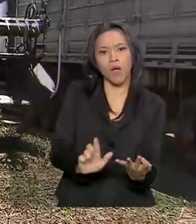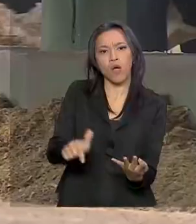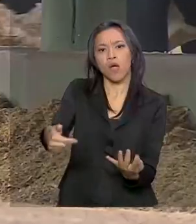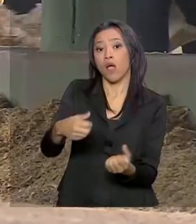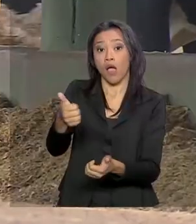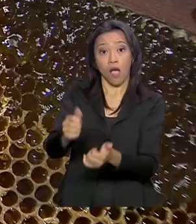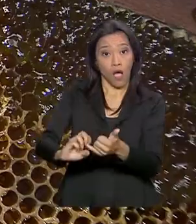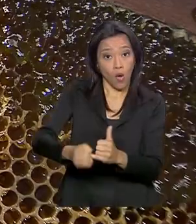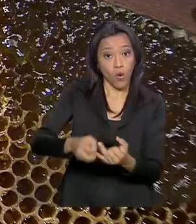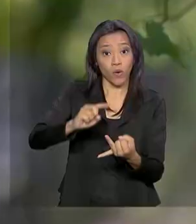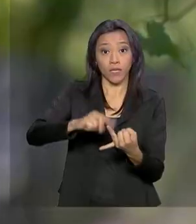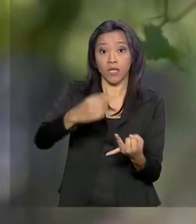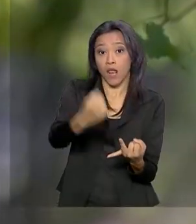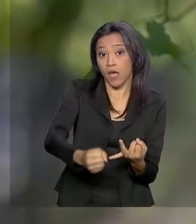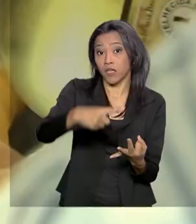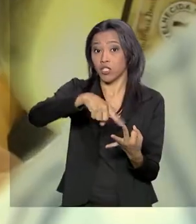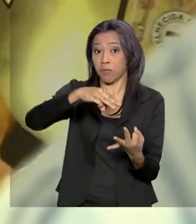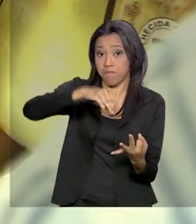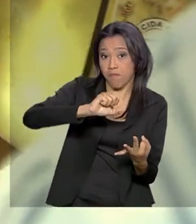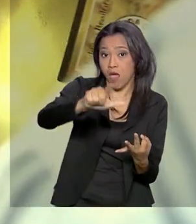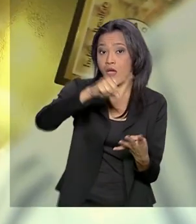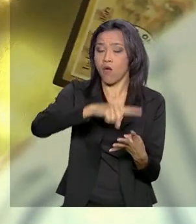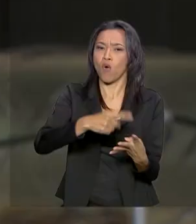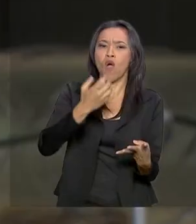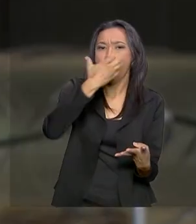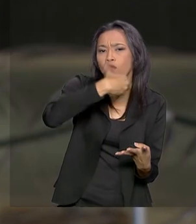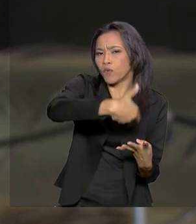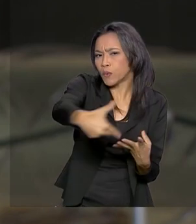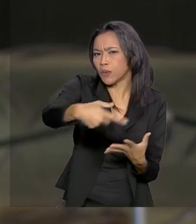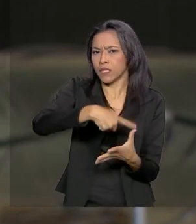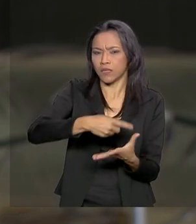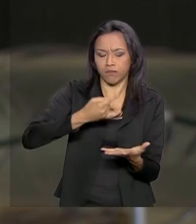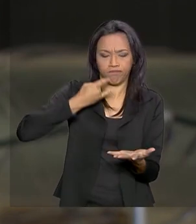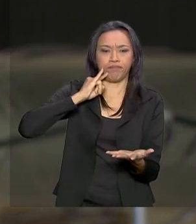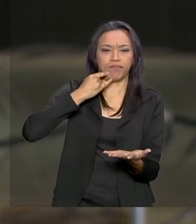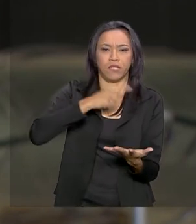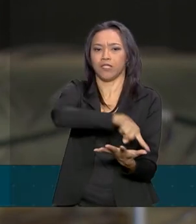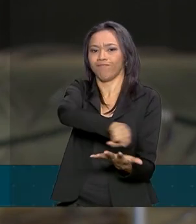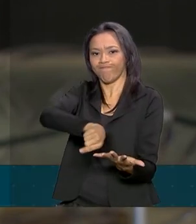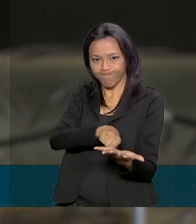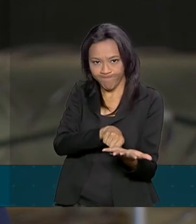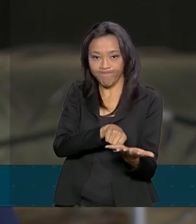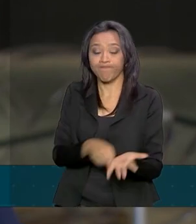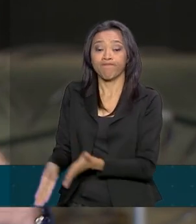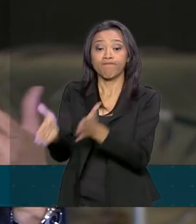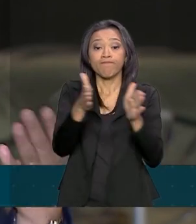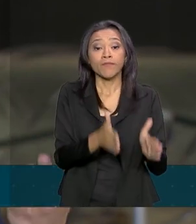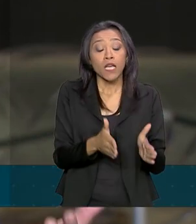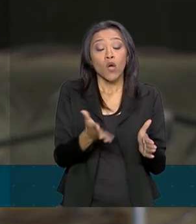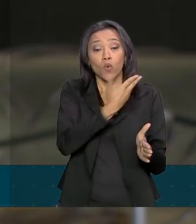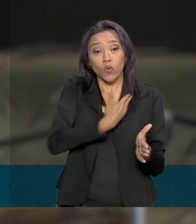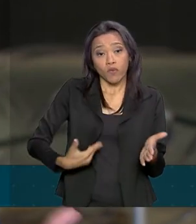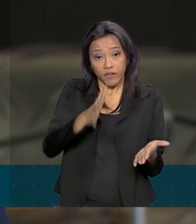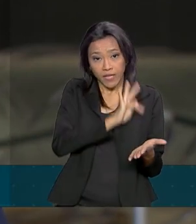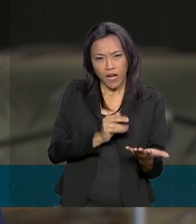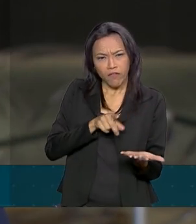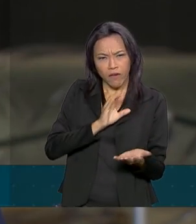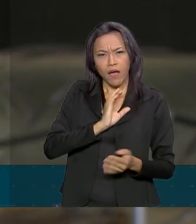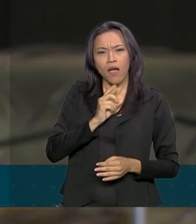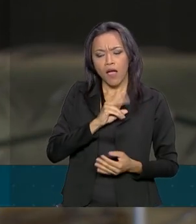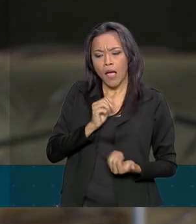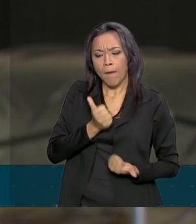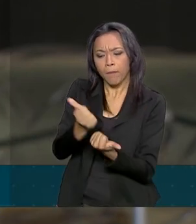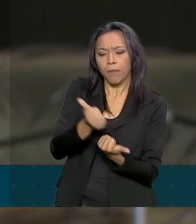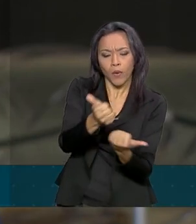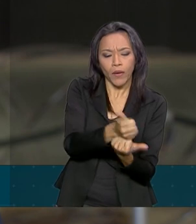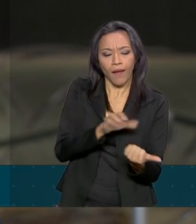arroz, leite, mel, frutas e cachaça. O governo federal vai oferecer apoio a cada um desses territórios e mapear